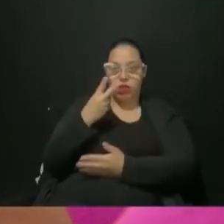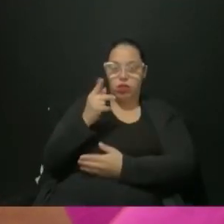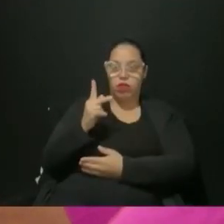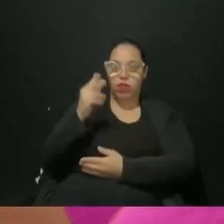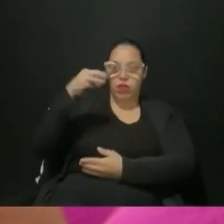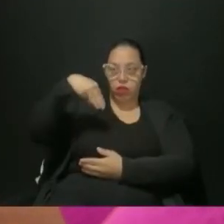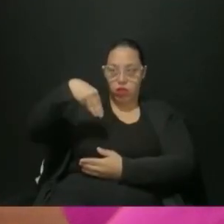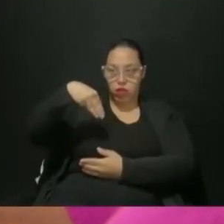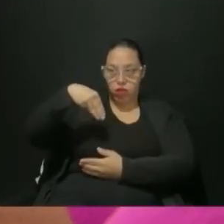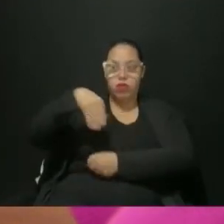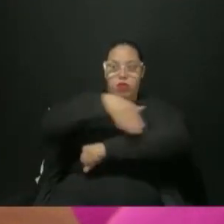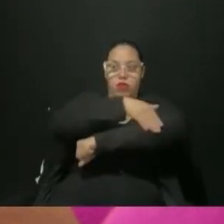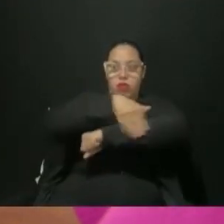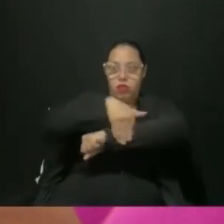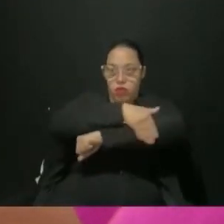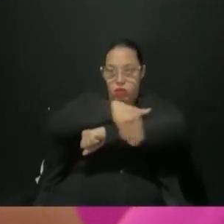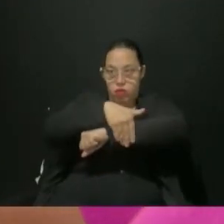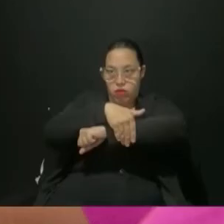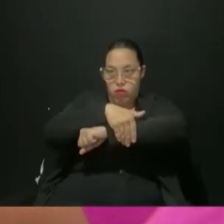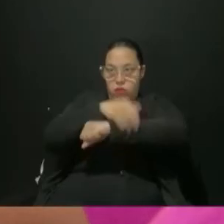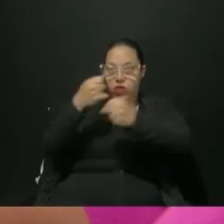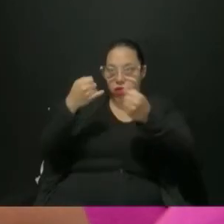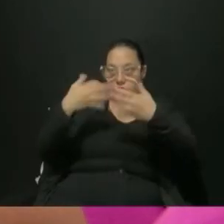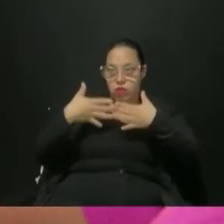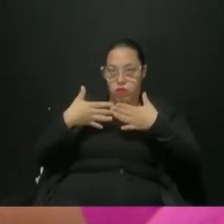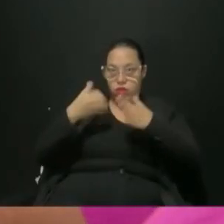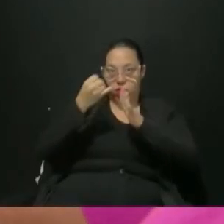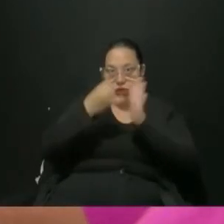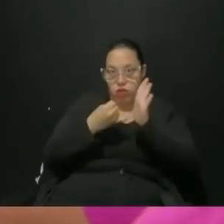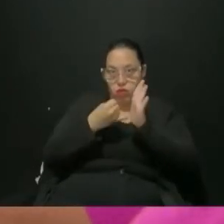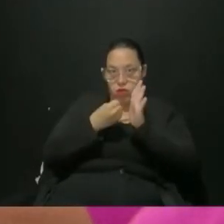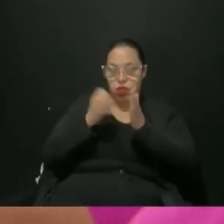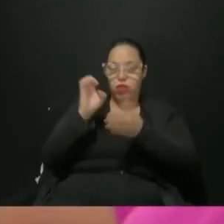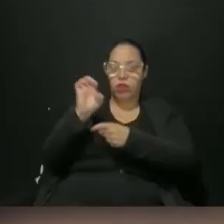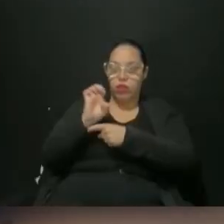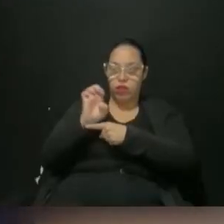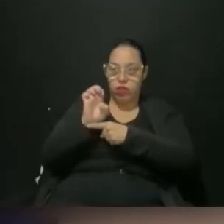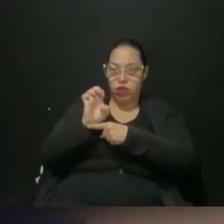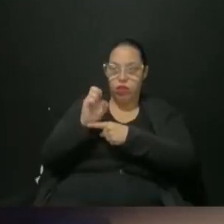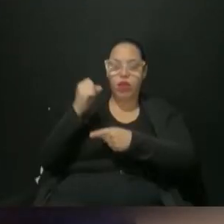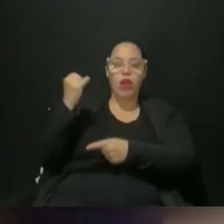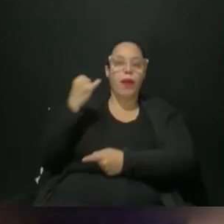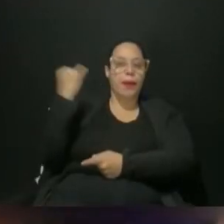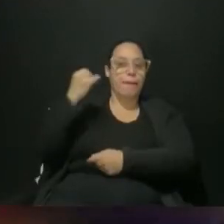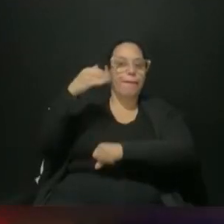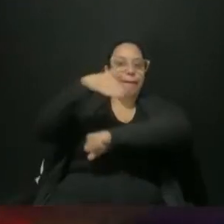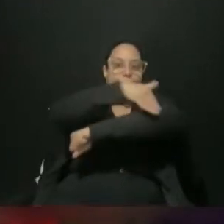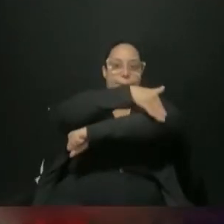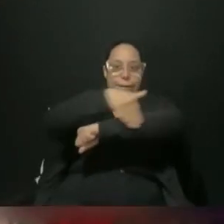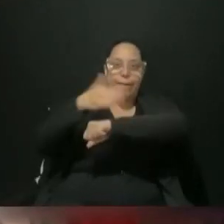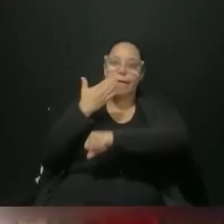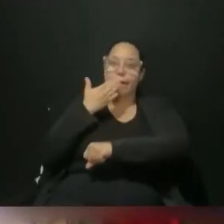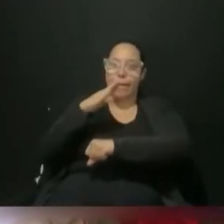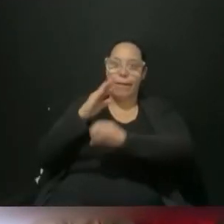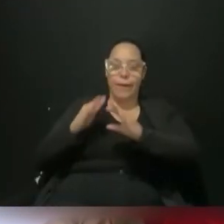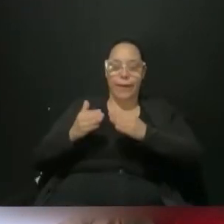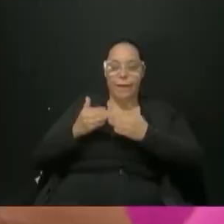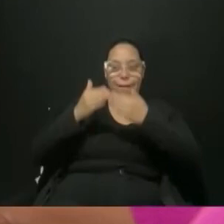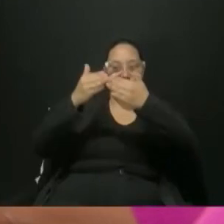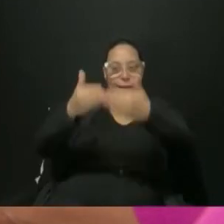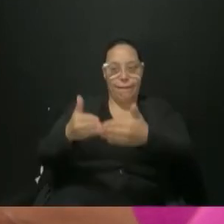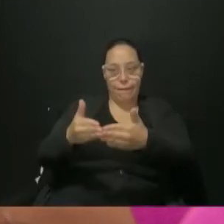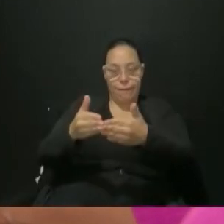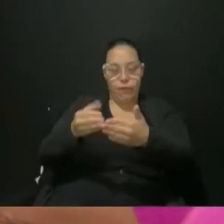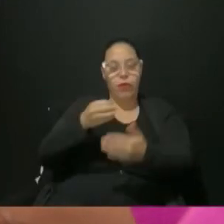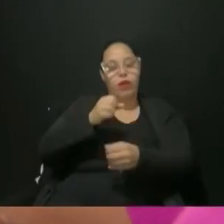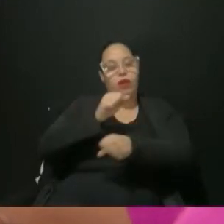quilômetros do endereço residencial que está informado na plataforma do estado. É importante levar o comprovante de residência, porque é ele que vai direcionar